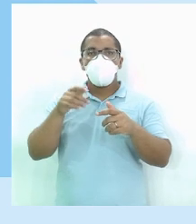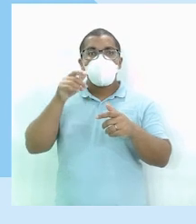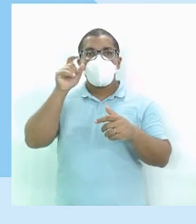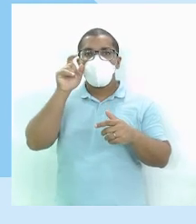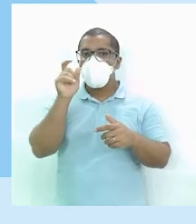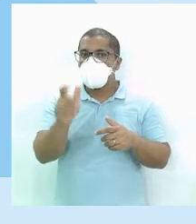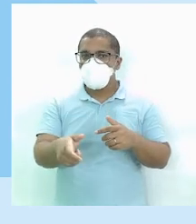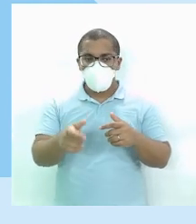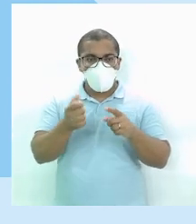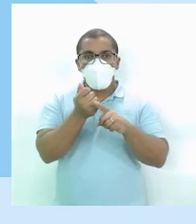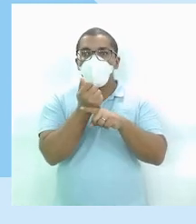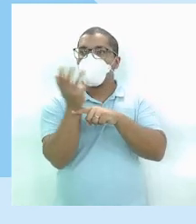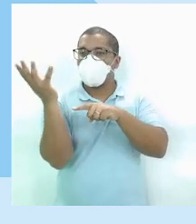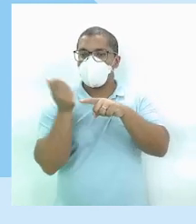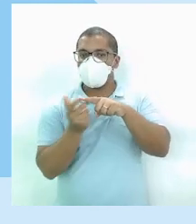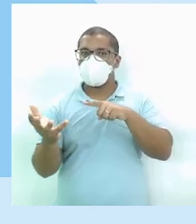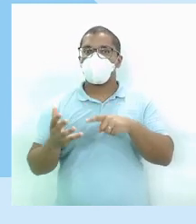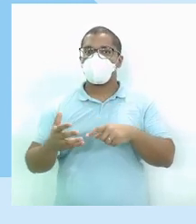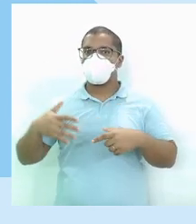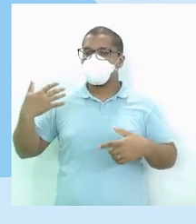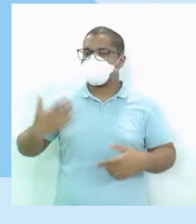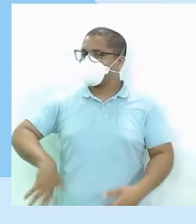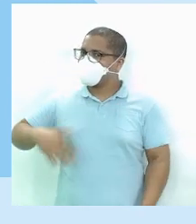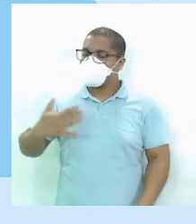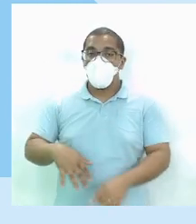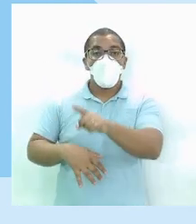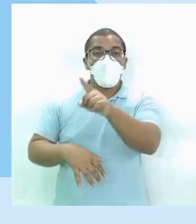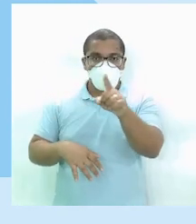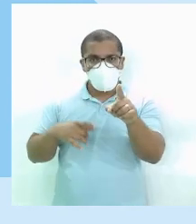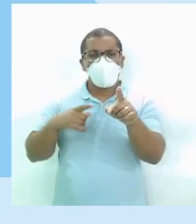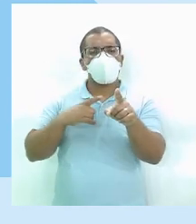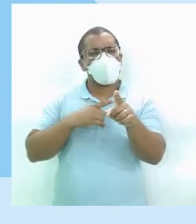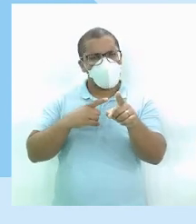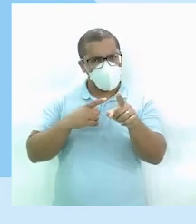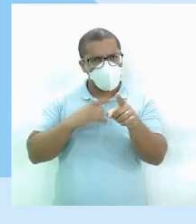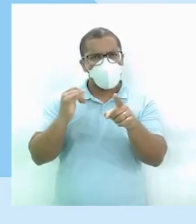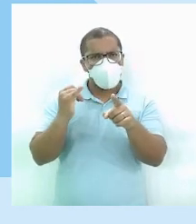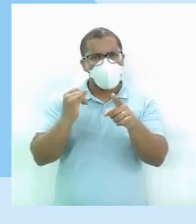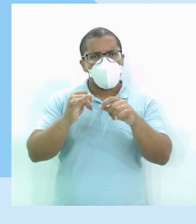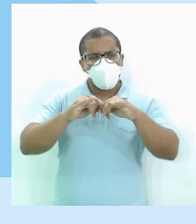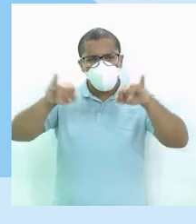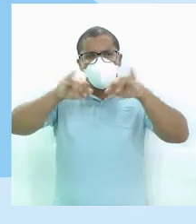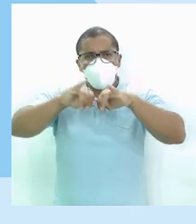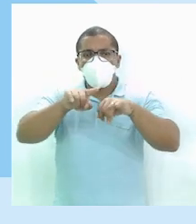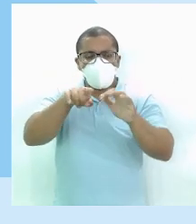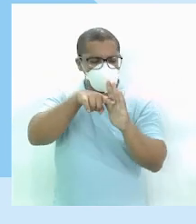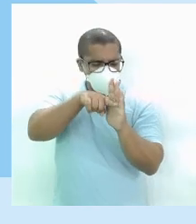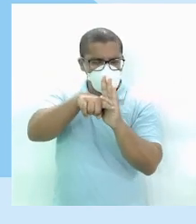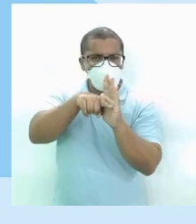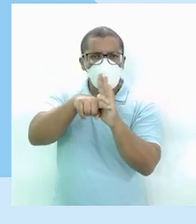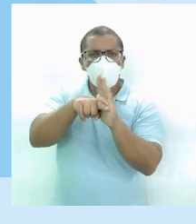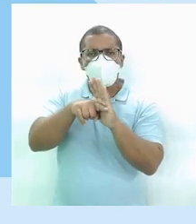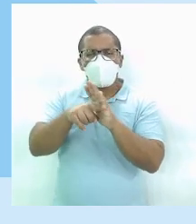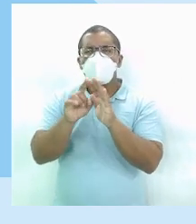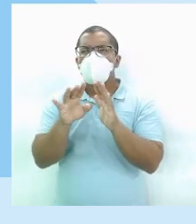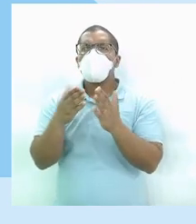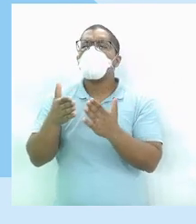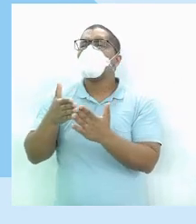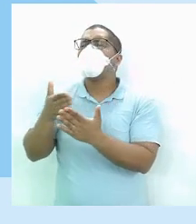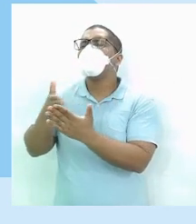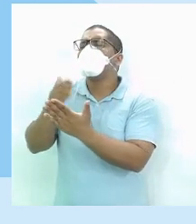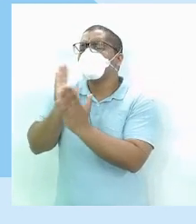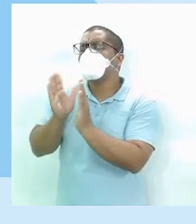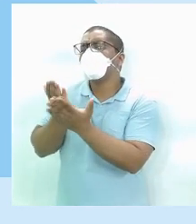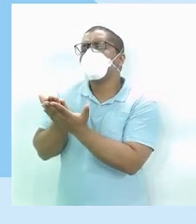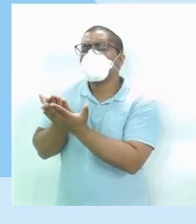É bem interessante Tá bom? Vocês vão ter informações E é bom pesquisar Não espere só Do livro didático Não